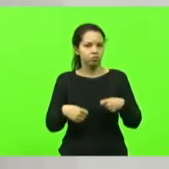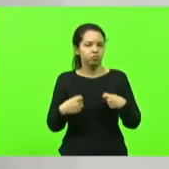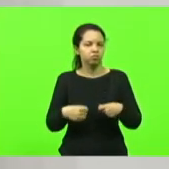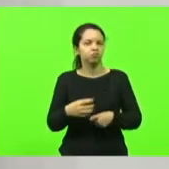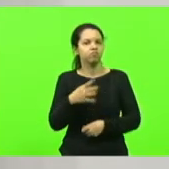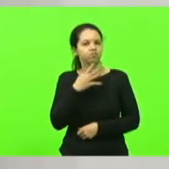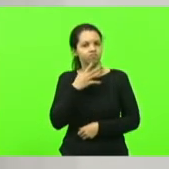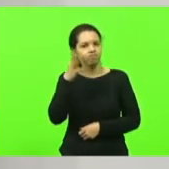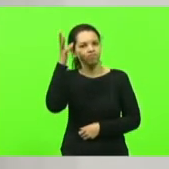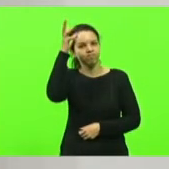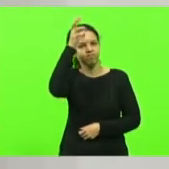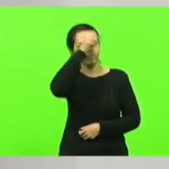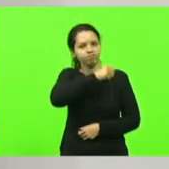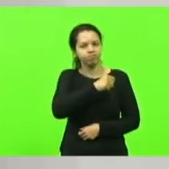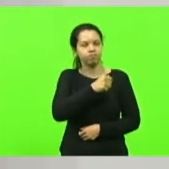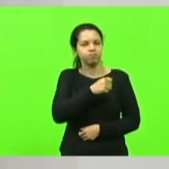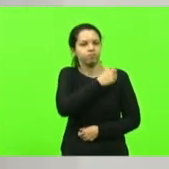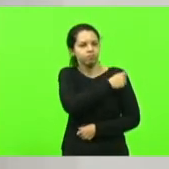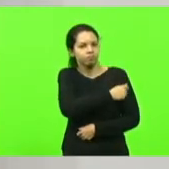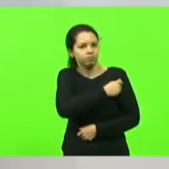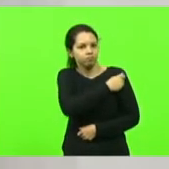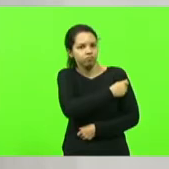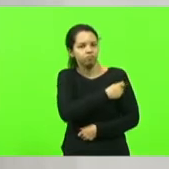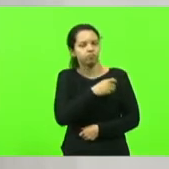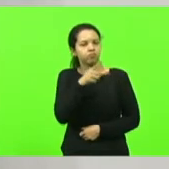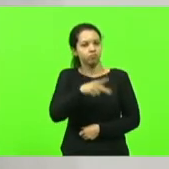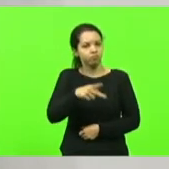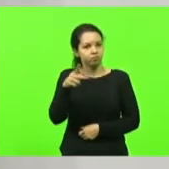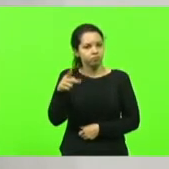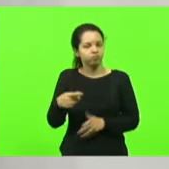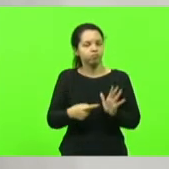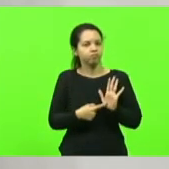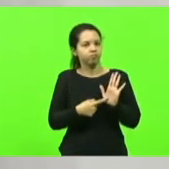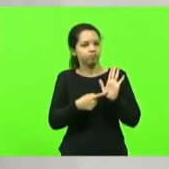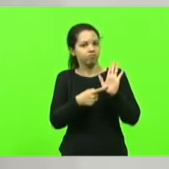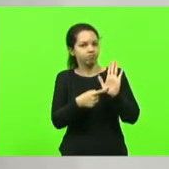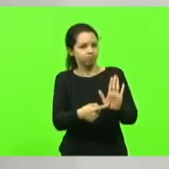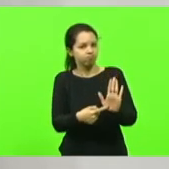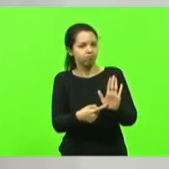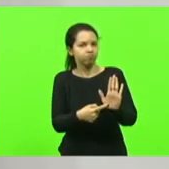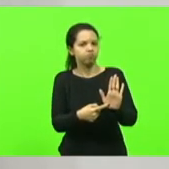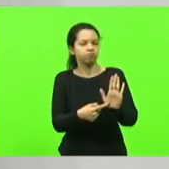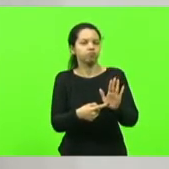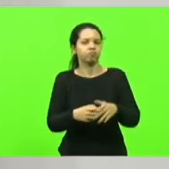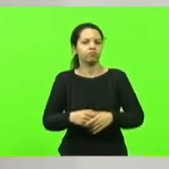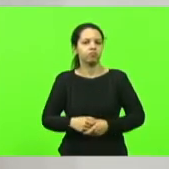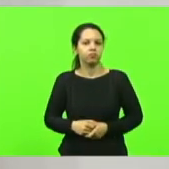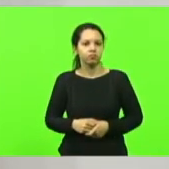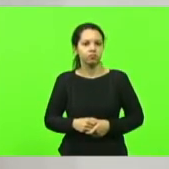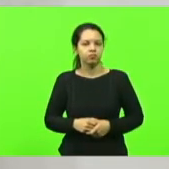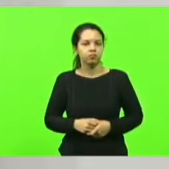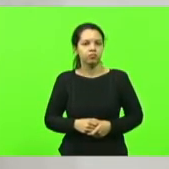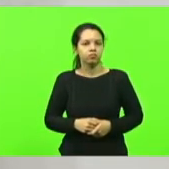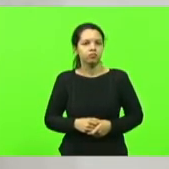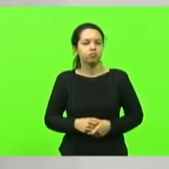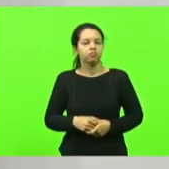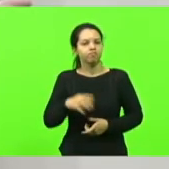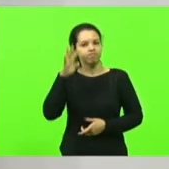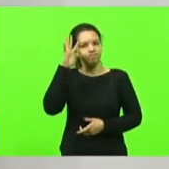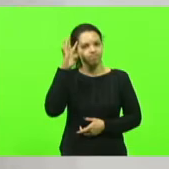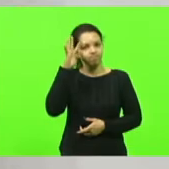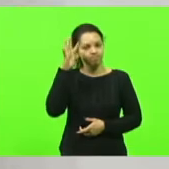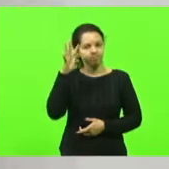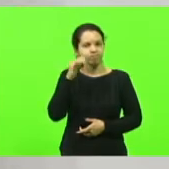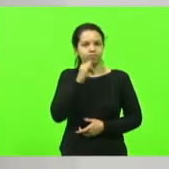Os alunos, professores, nos apresentaram, deputado Alba, imagine uma pessoa que só